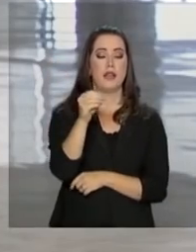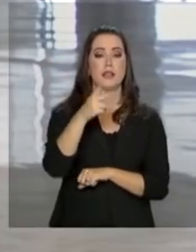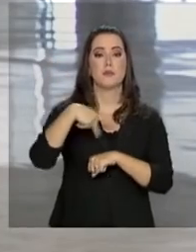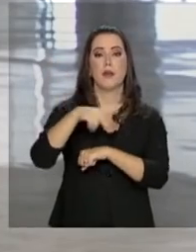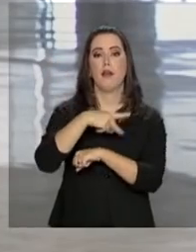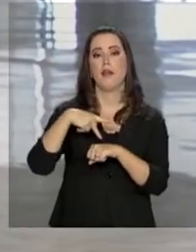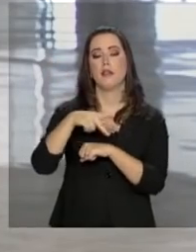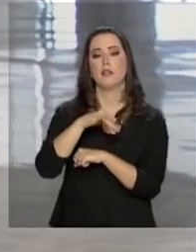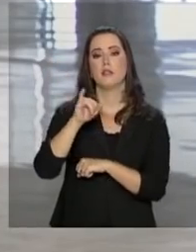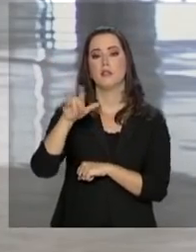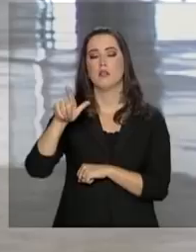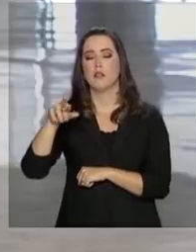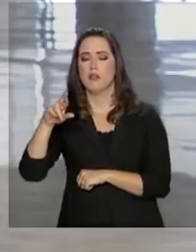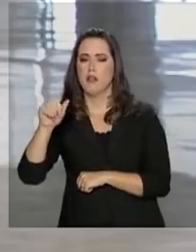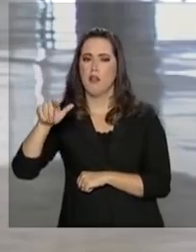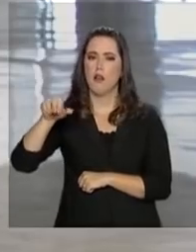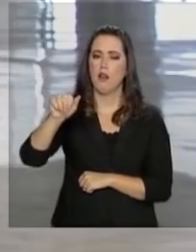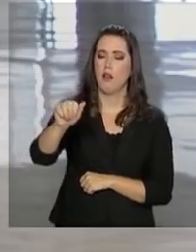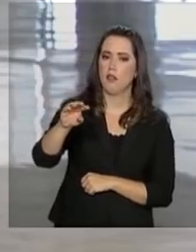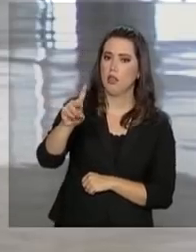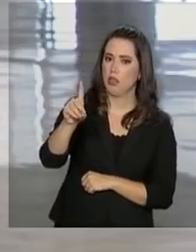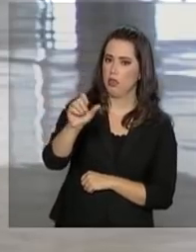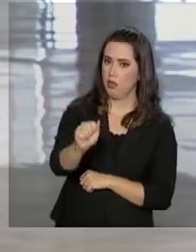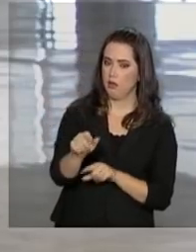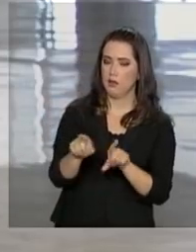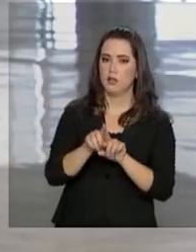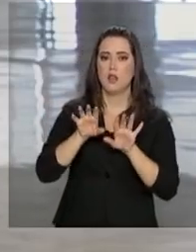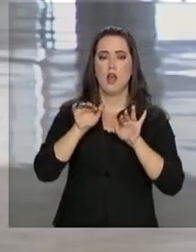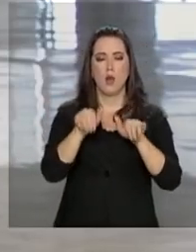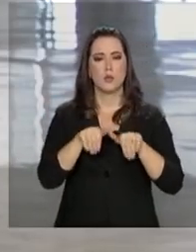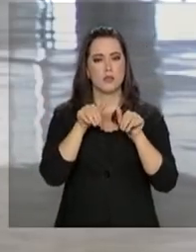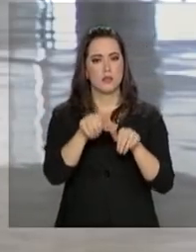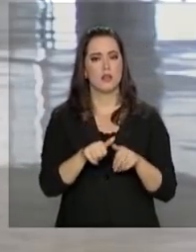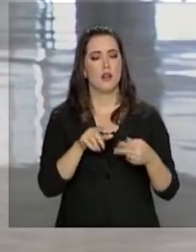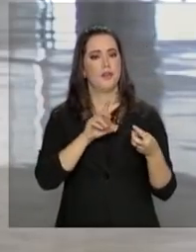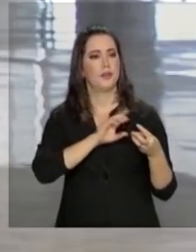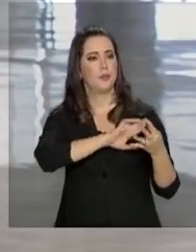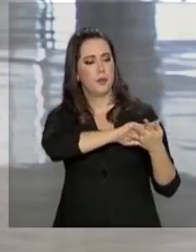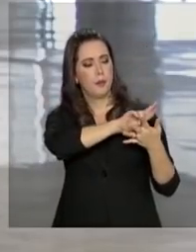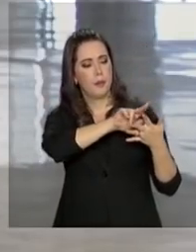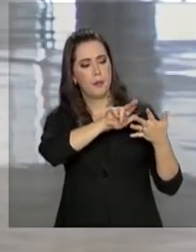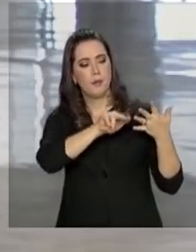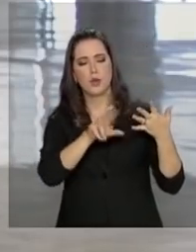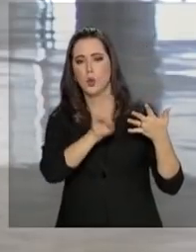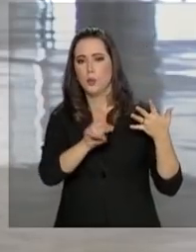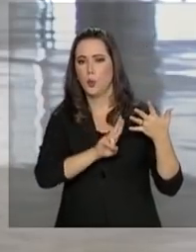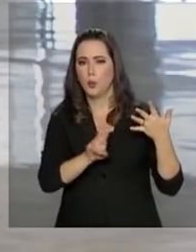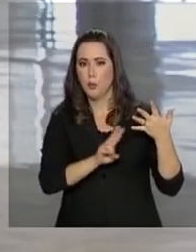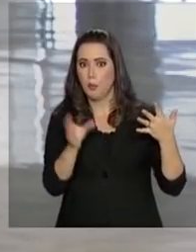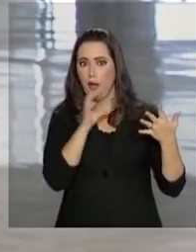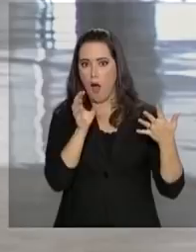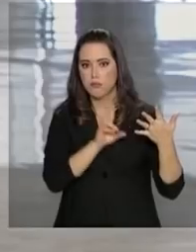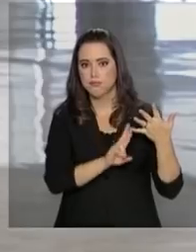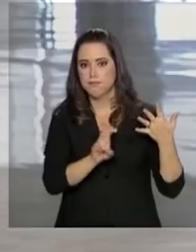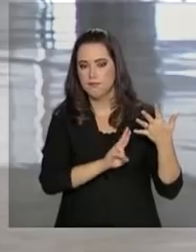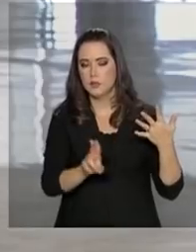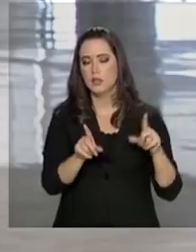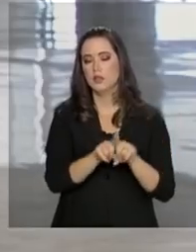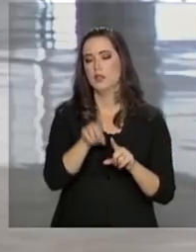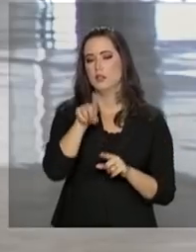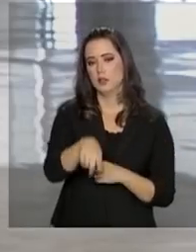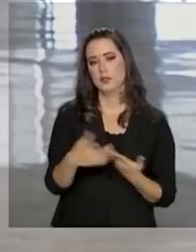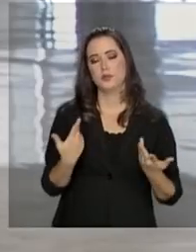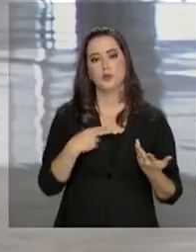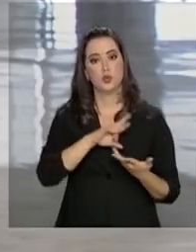Austrália, República Eslovaca, Moçambique, Botsuana, Espanha, Panamá, Kuwait, Albânia e